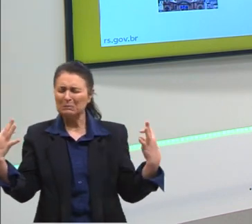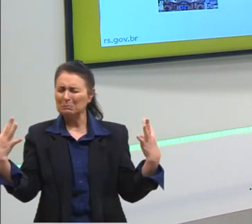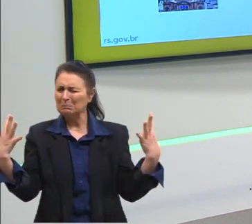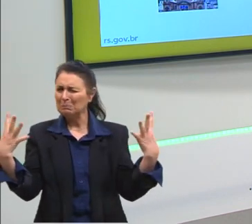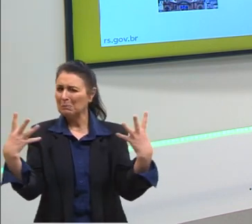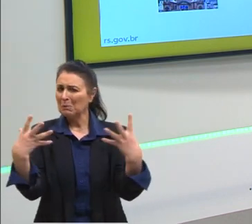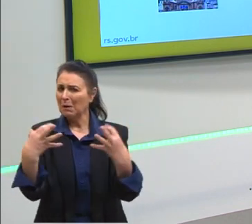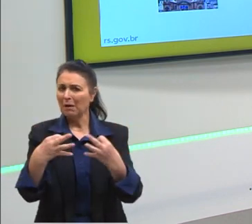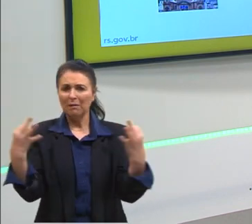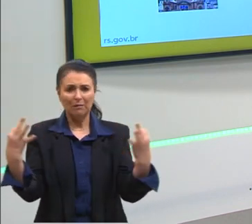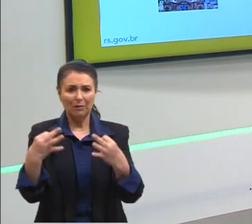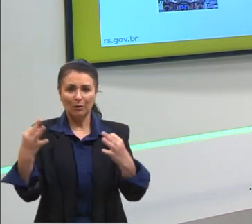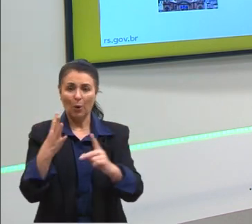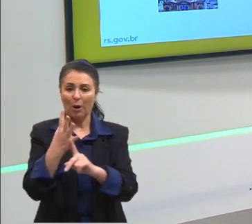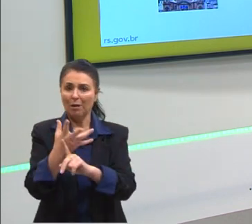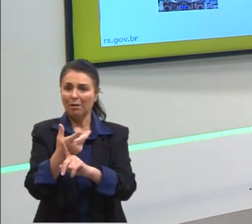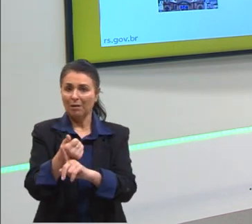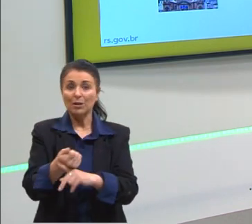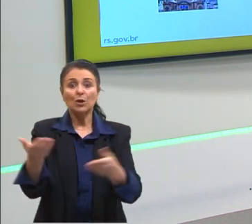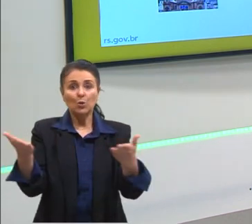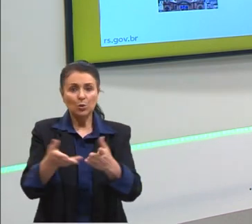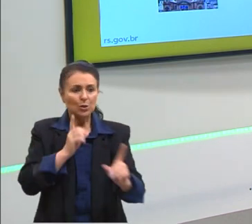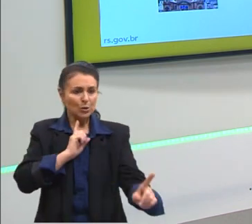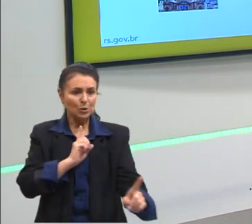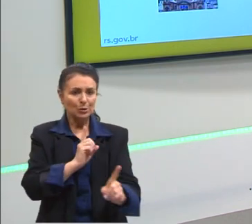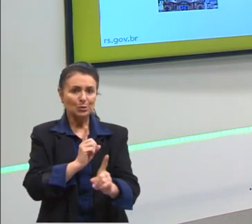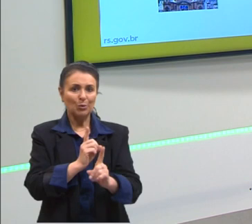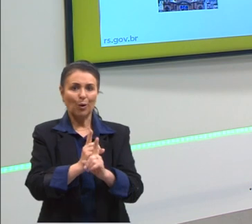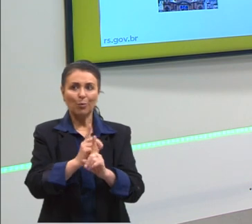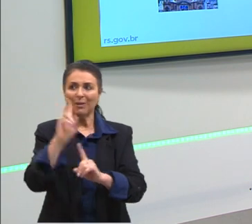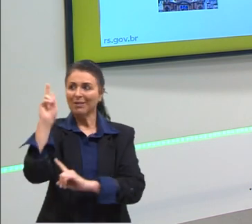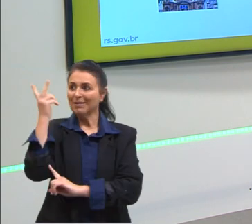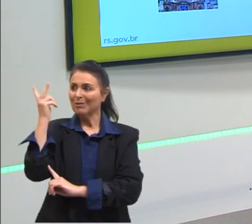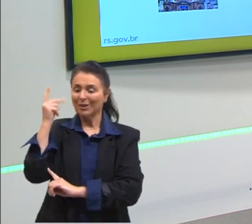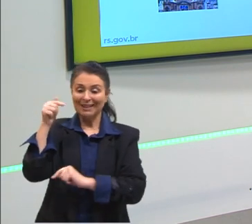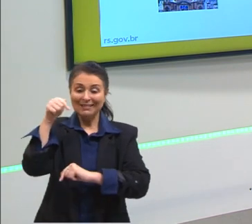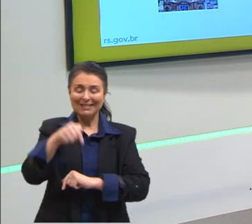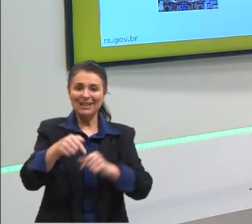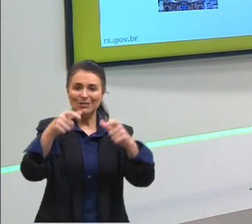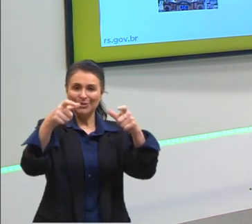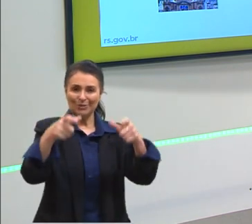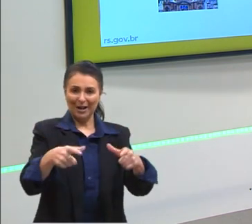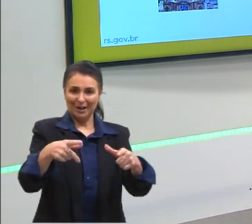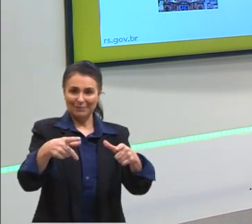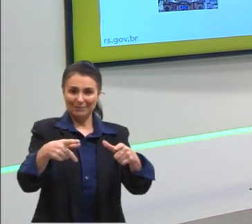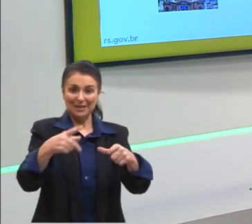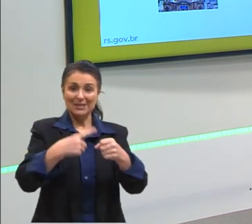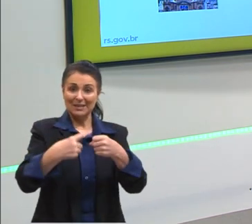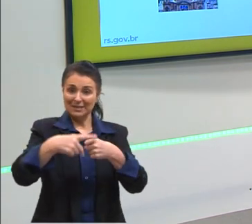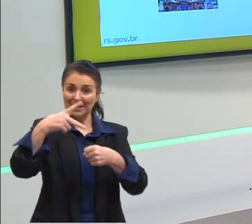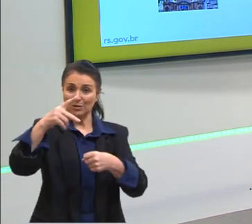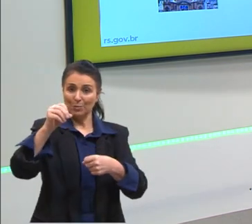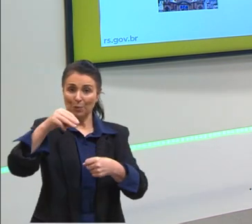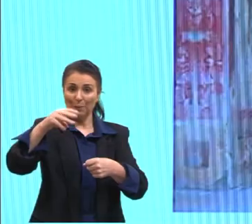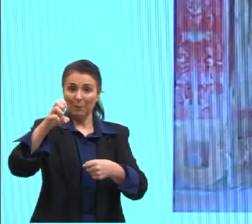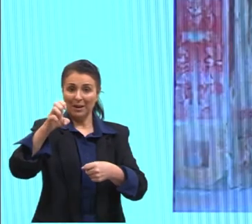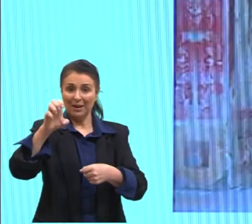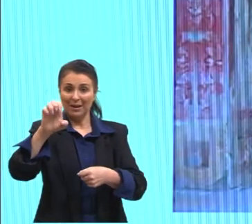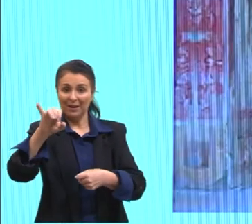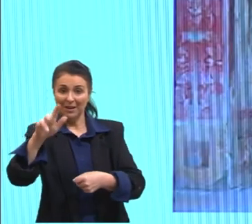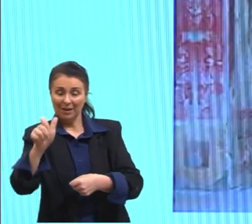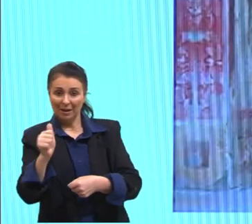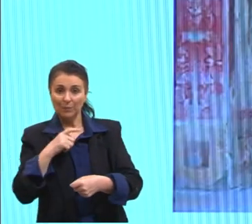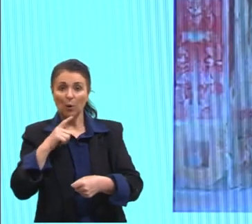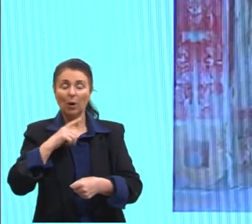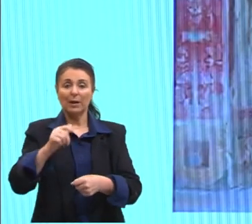contam hoje para nós um pouco dessa história, deste período e deste lugar. E aqui nós podemos observar o afresco, que é aquela